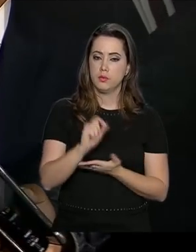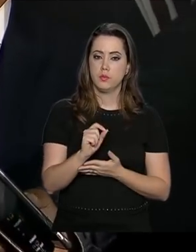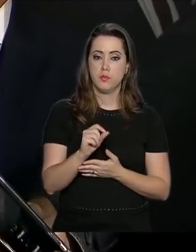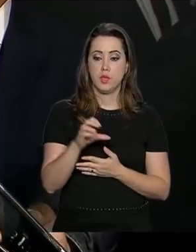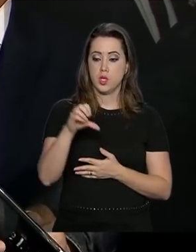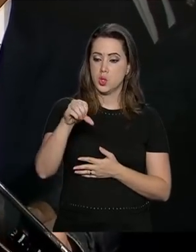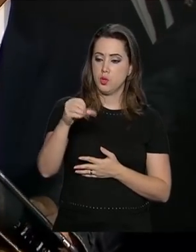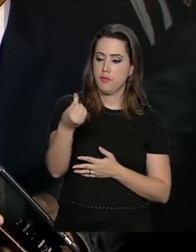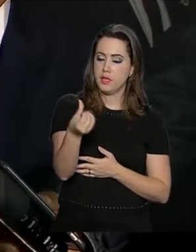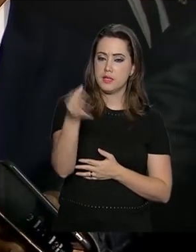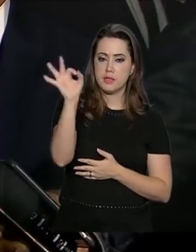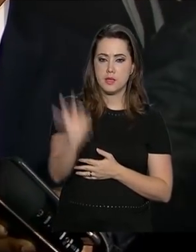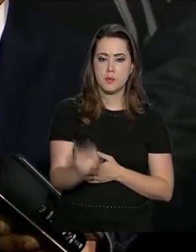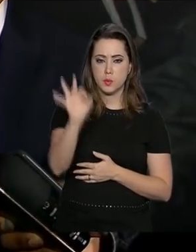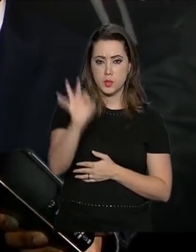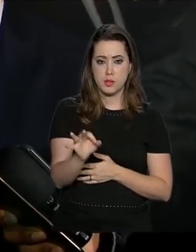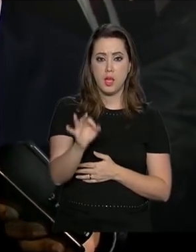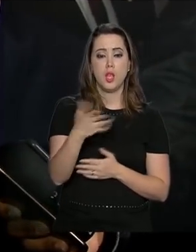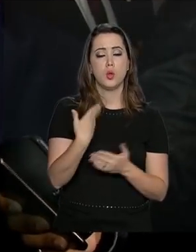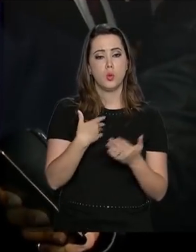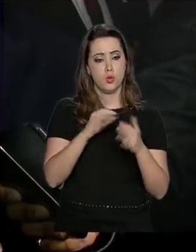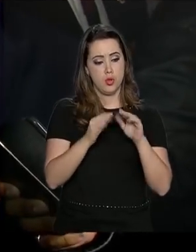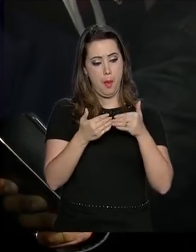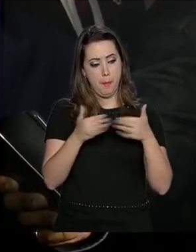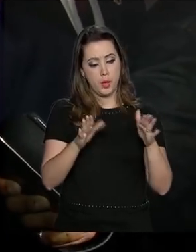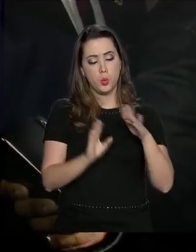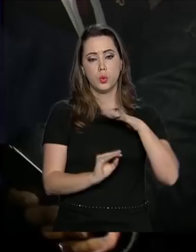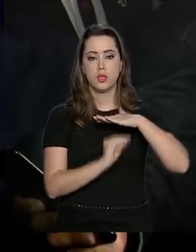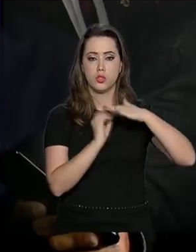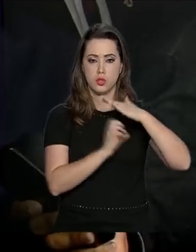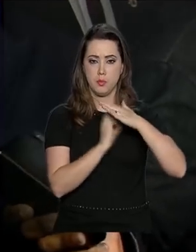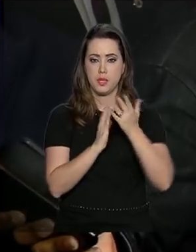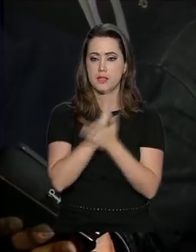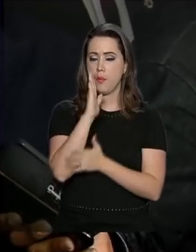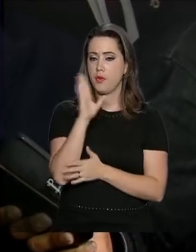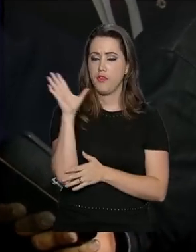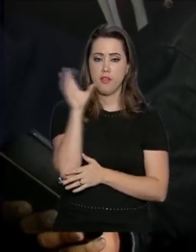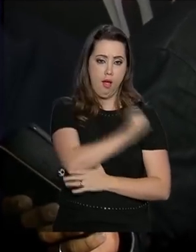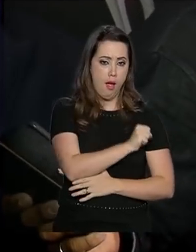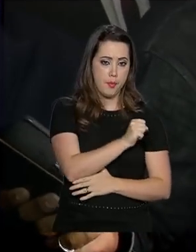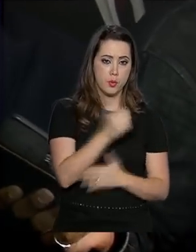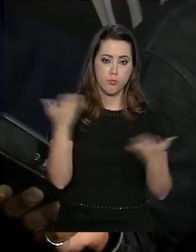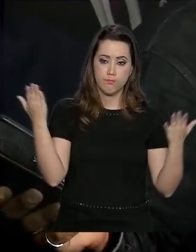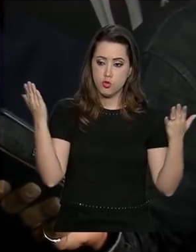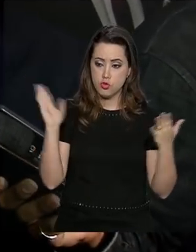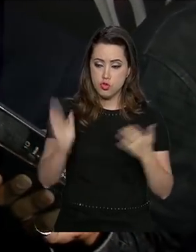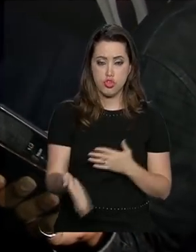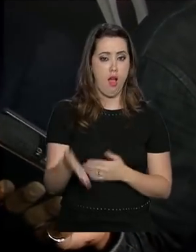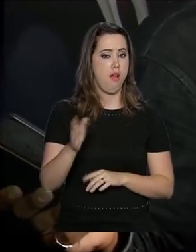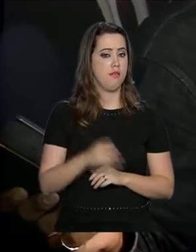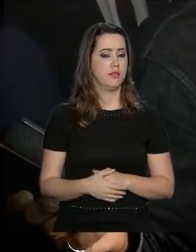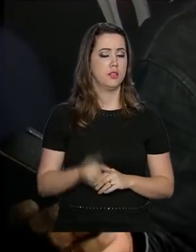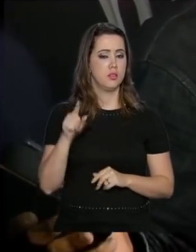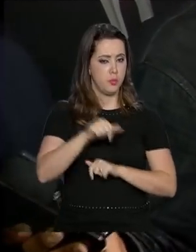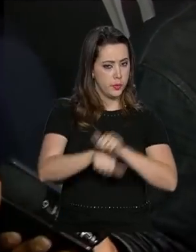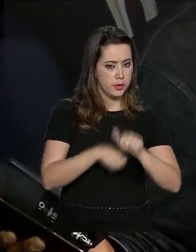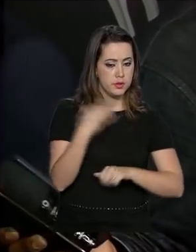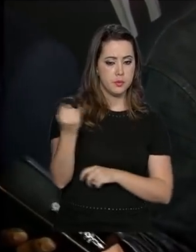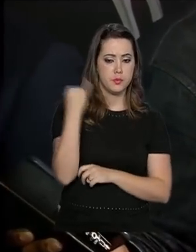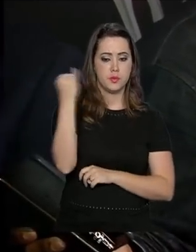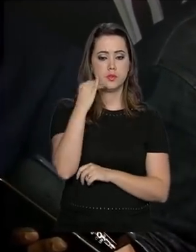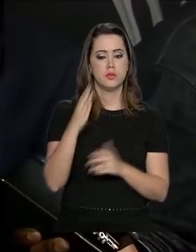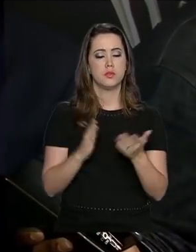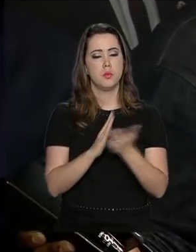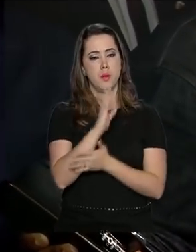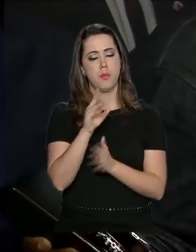96% dos pedidos de registro de empresas serão aprovados imediatamente. Então é mudança grande. Além disso, essa